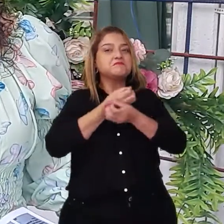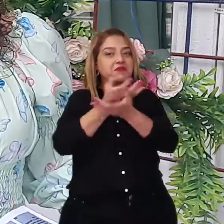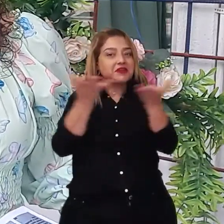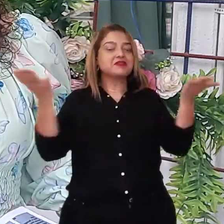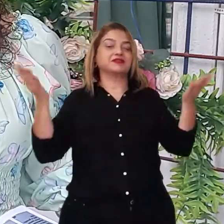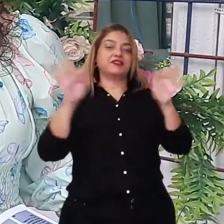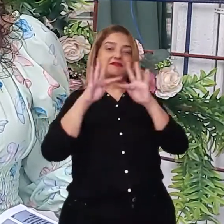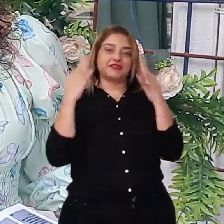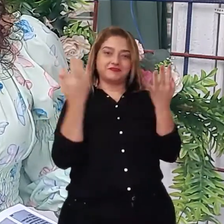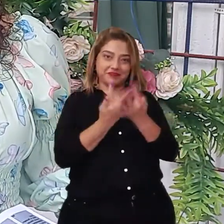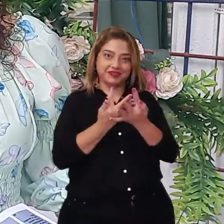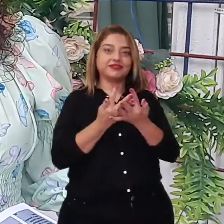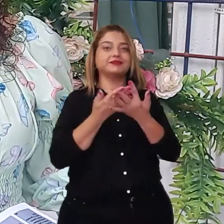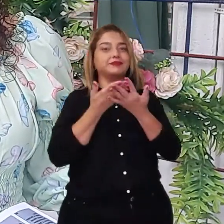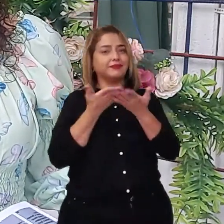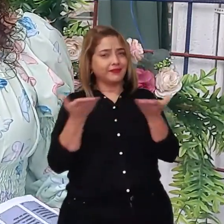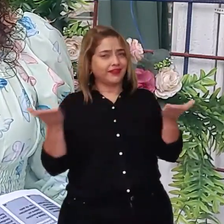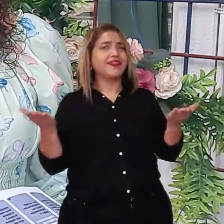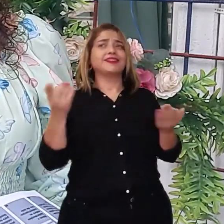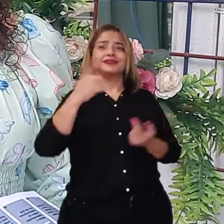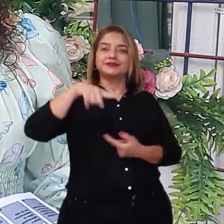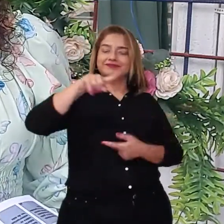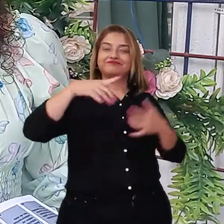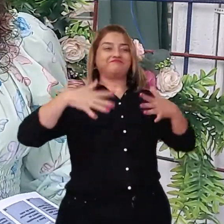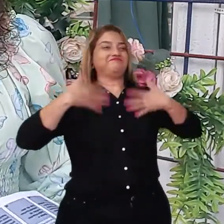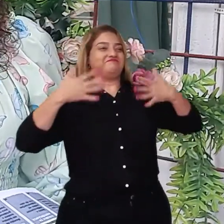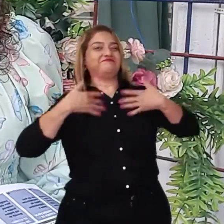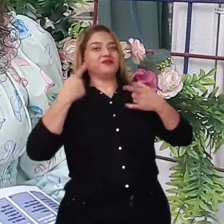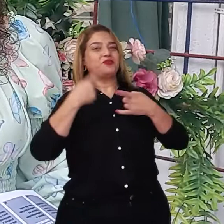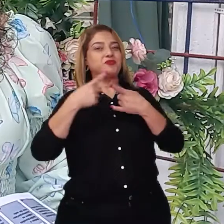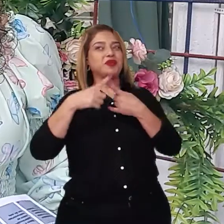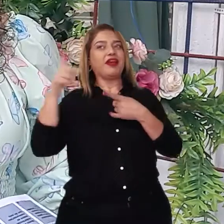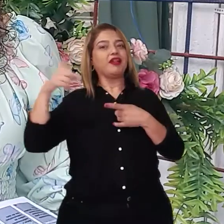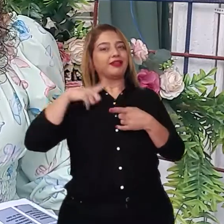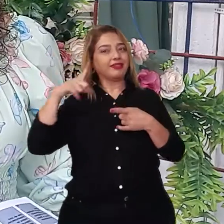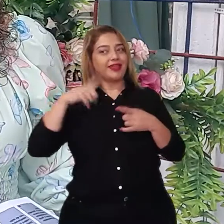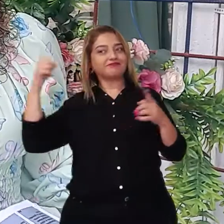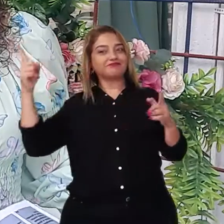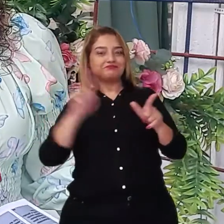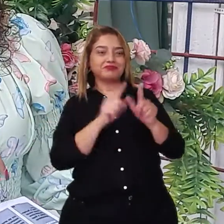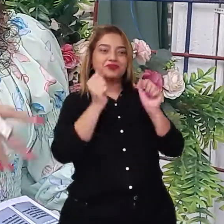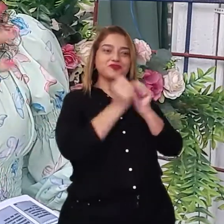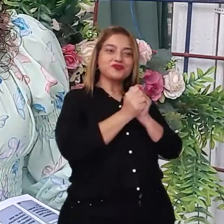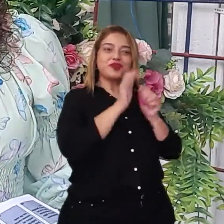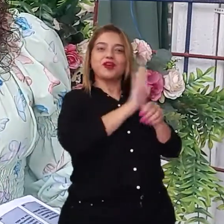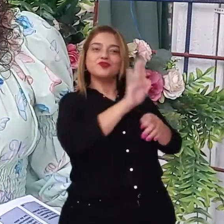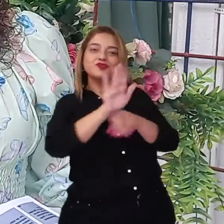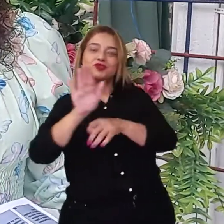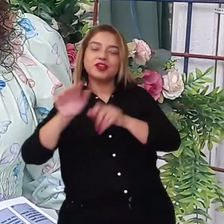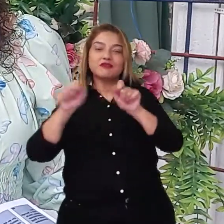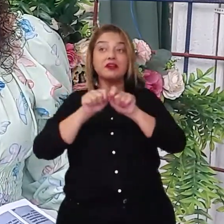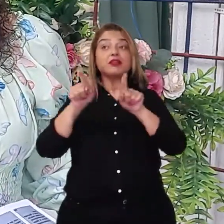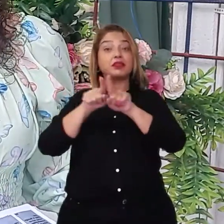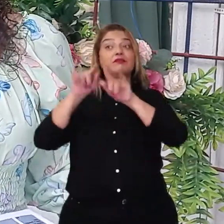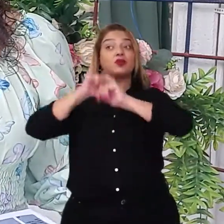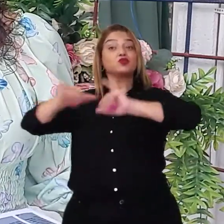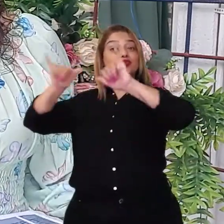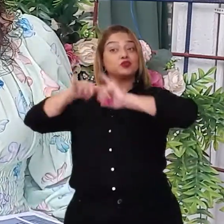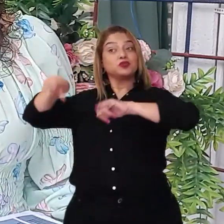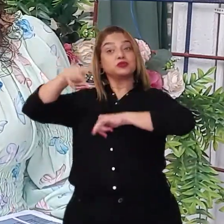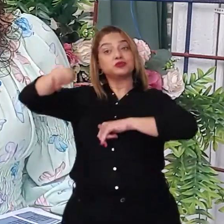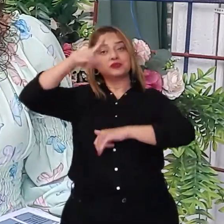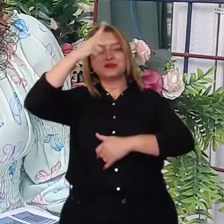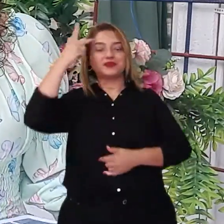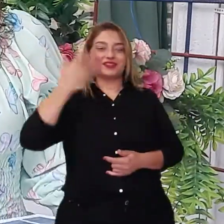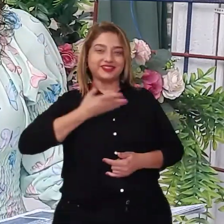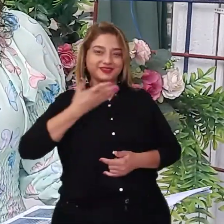famílias. E é claro que elas ficam muito empolgadas porque participam desse processo e acabam também divulgando entre